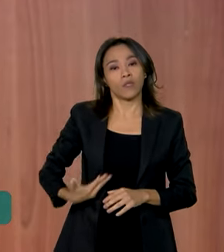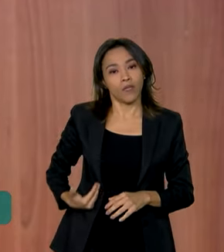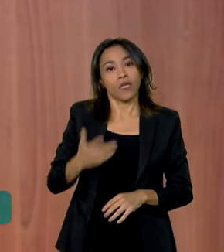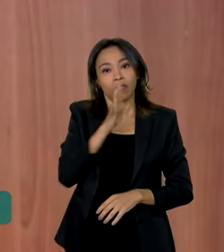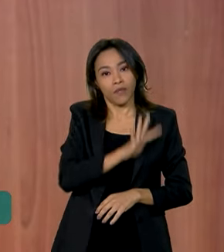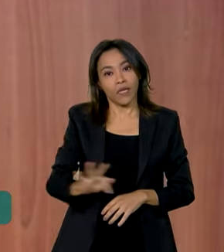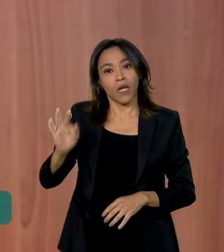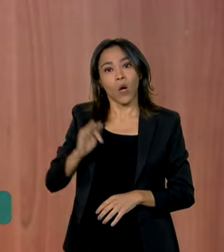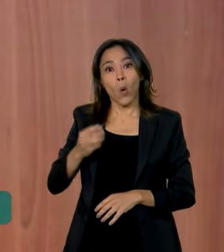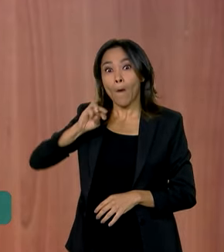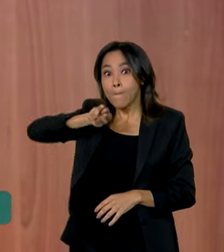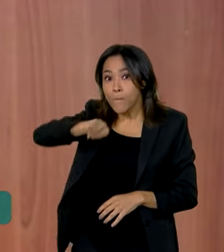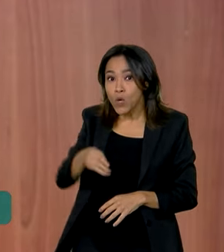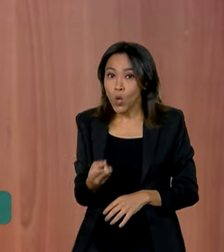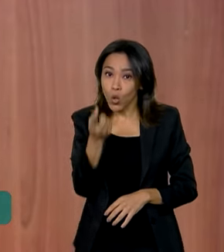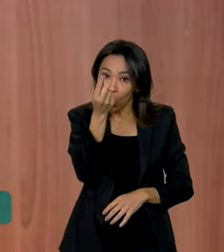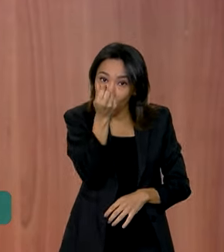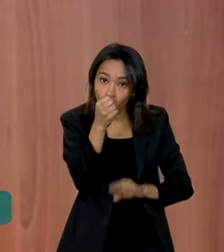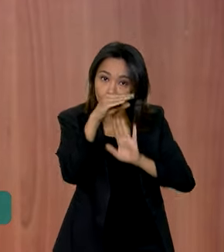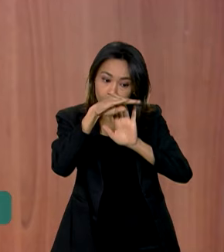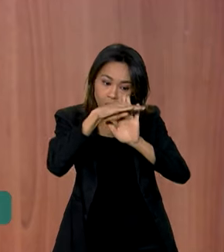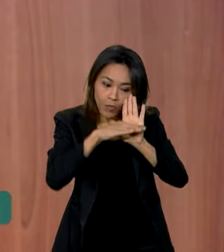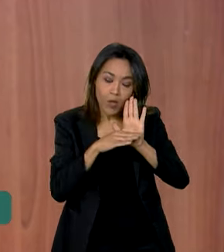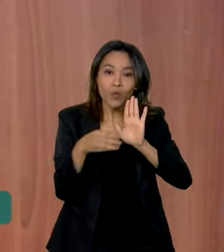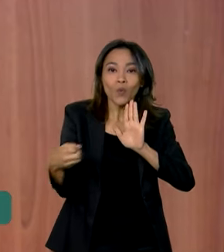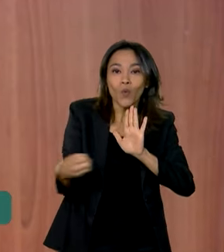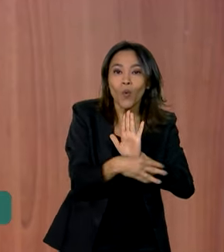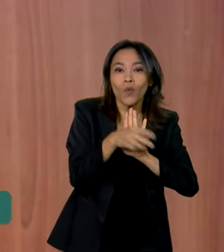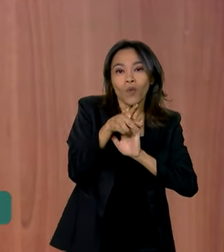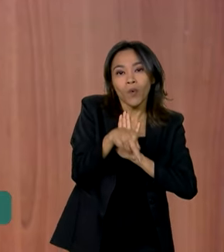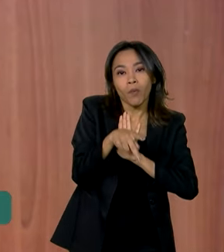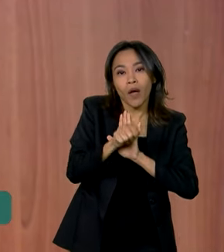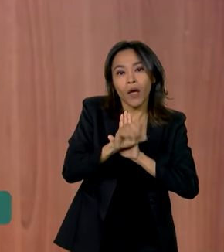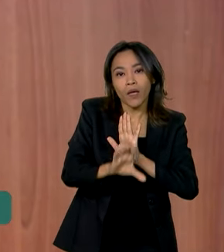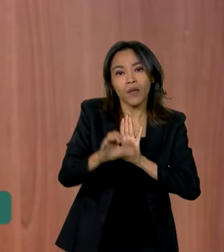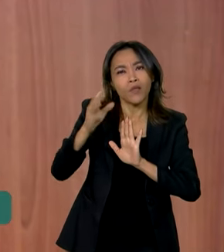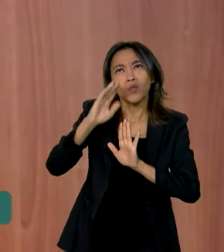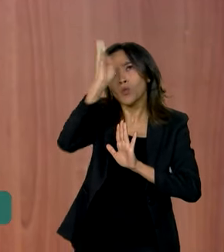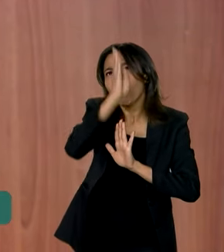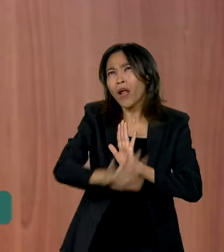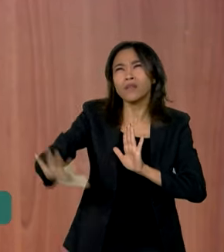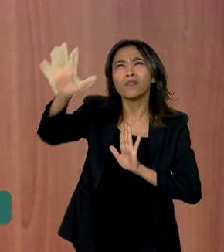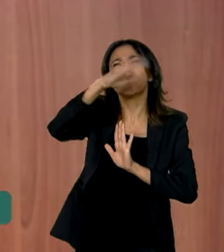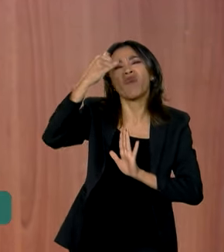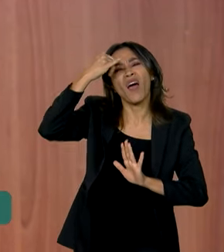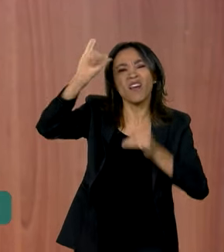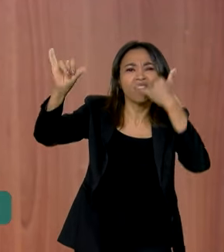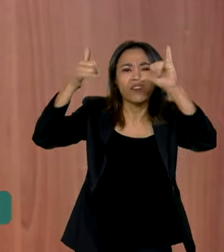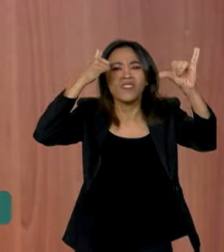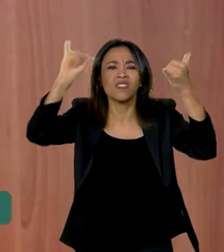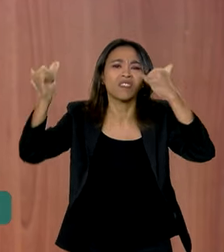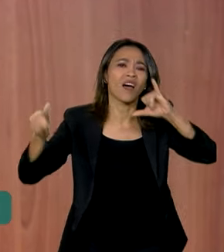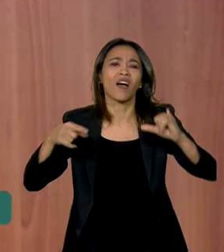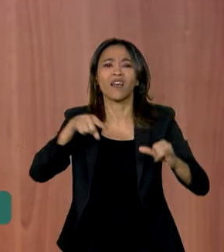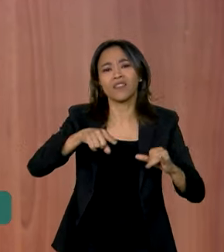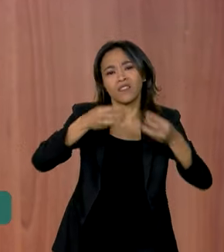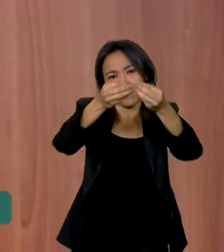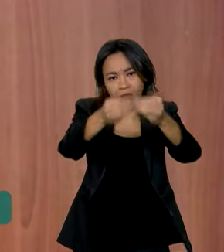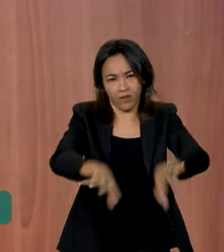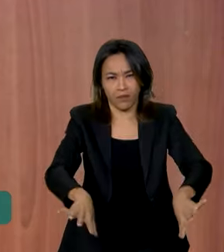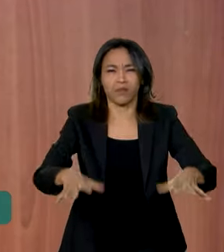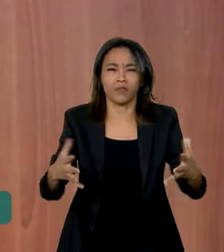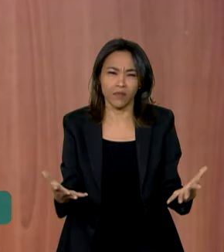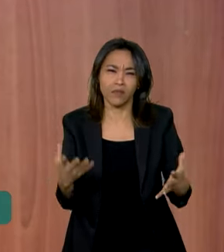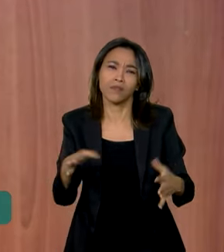bilhões de reais no novo PAC em todo o país para evitar que este tipo de desastre cause ainda mais danos e